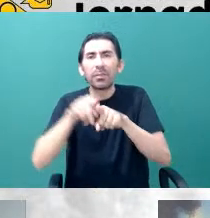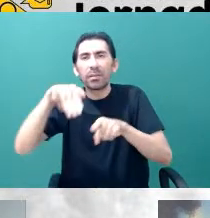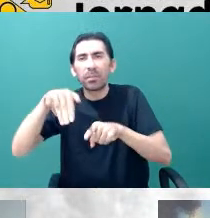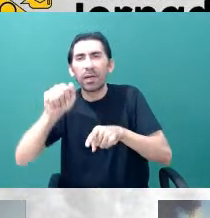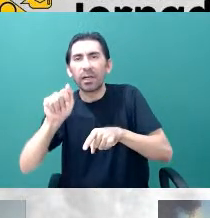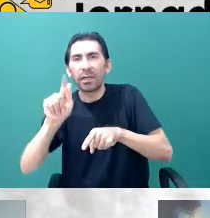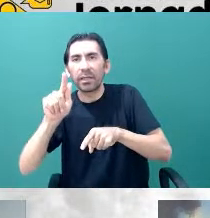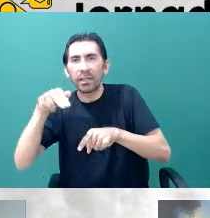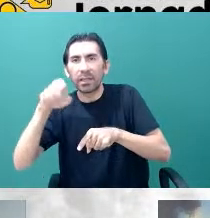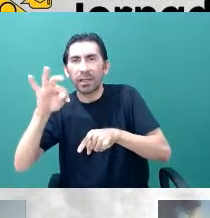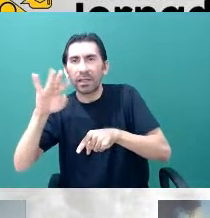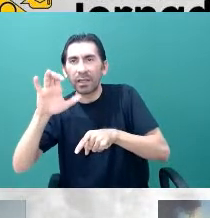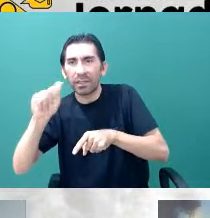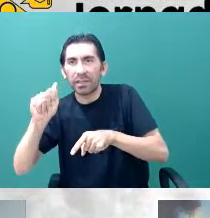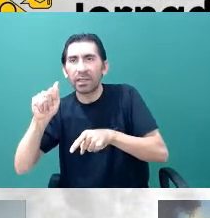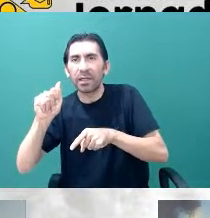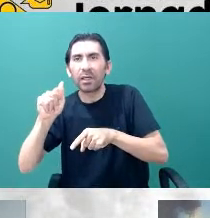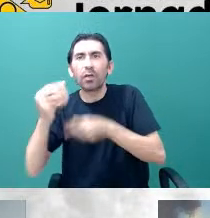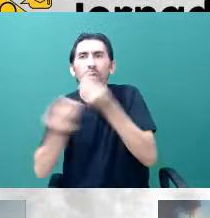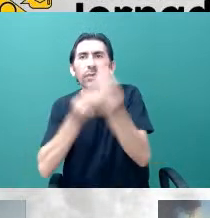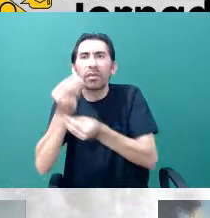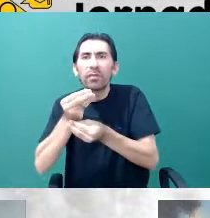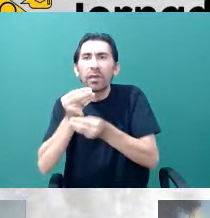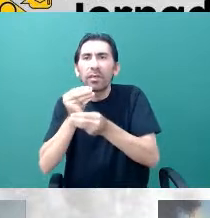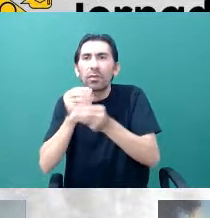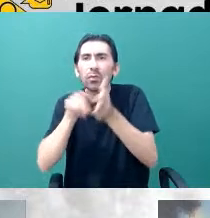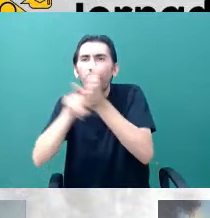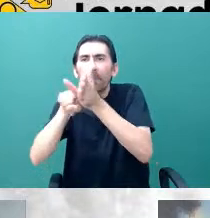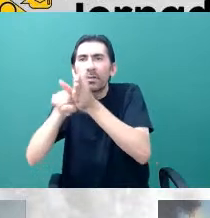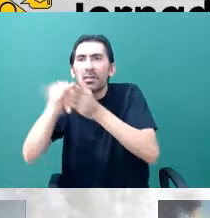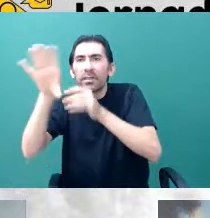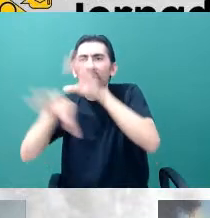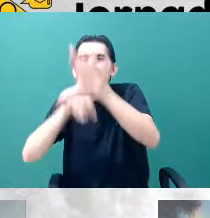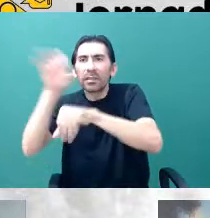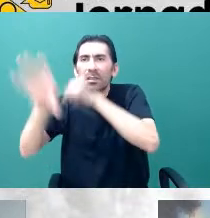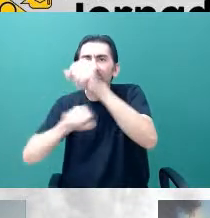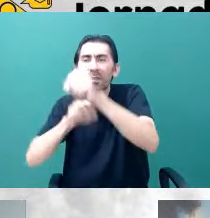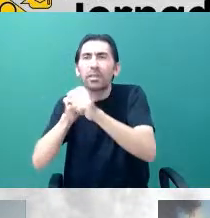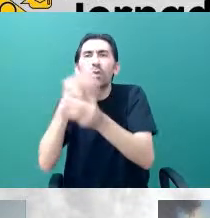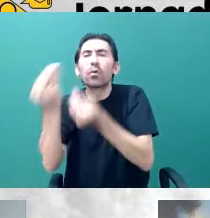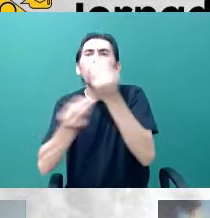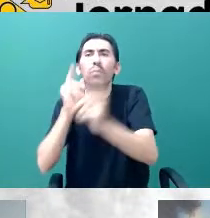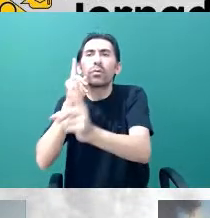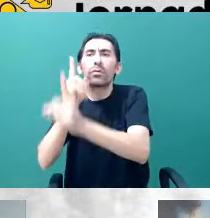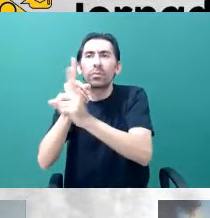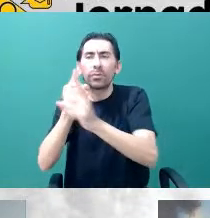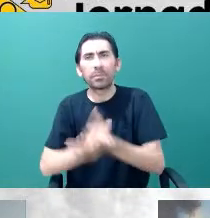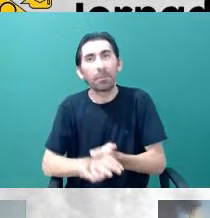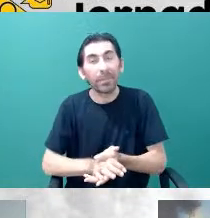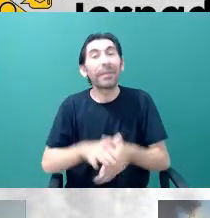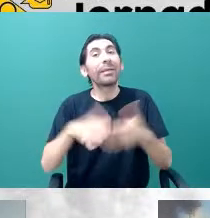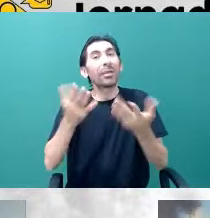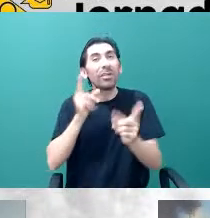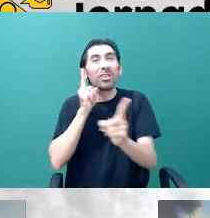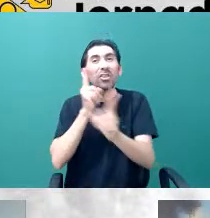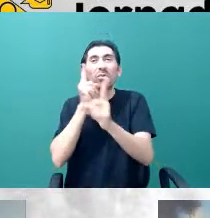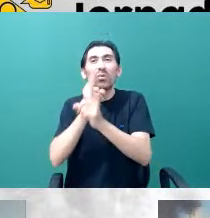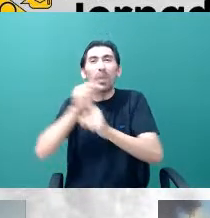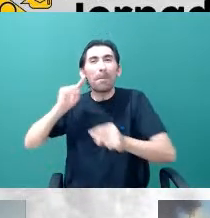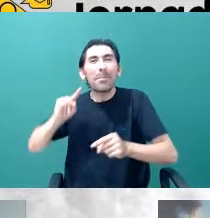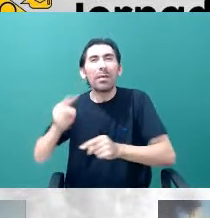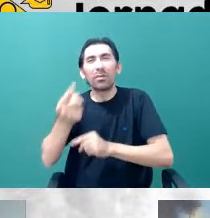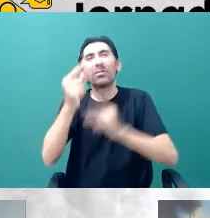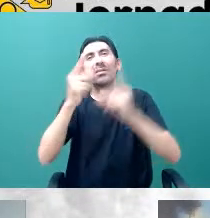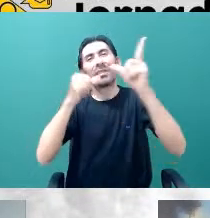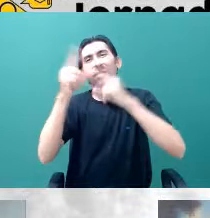delas. então, sim, a gente estuda milhões de estrelas para